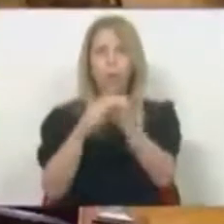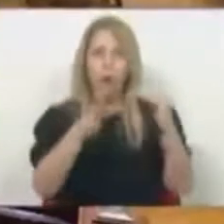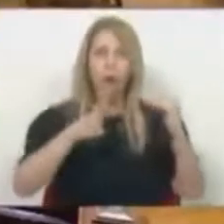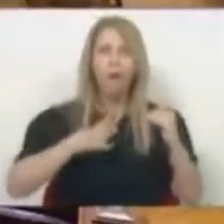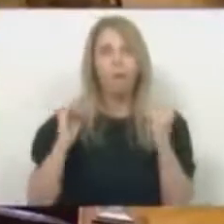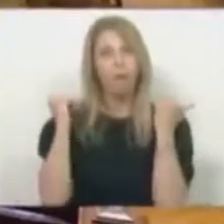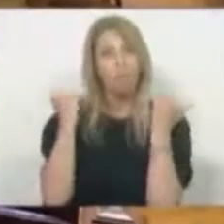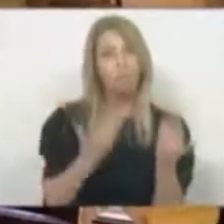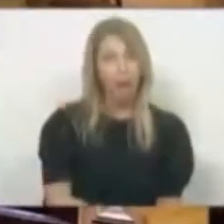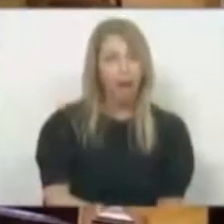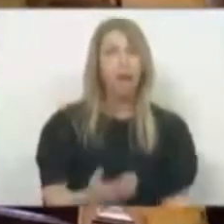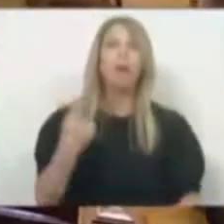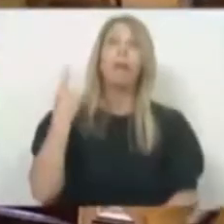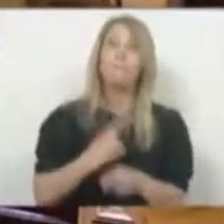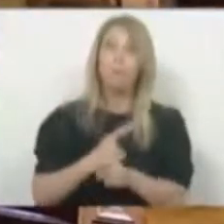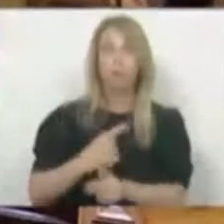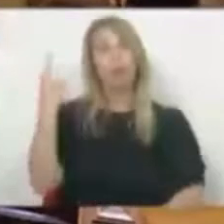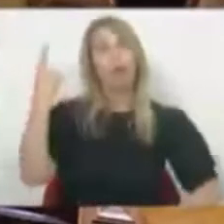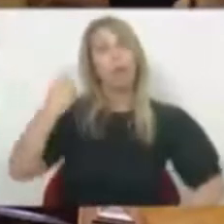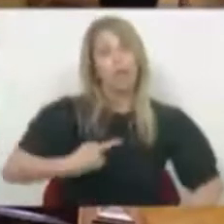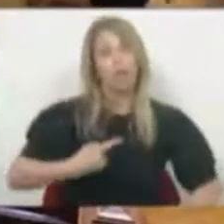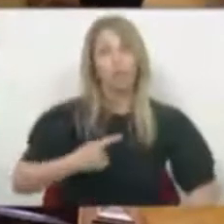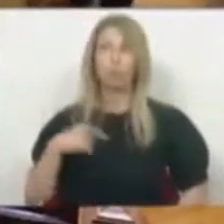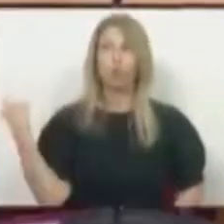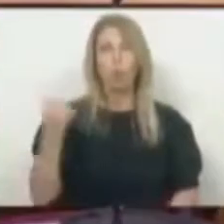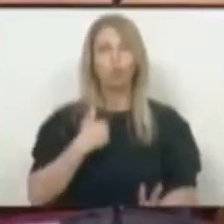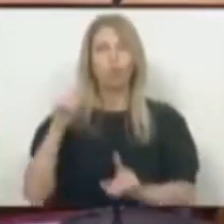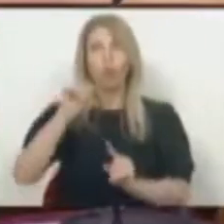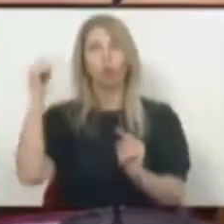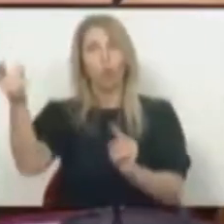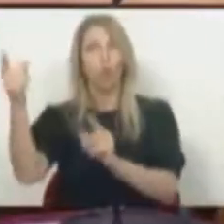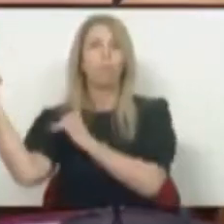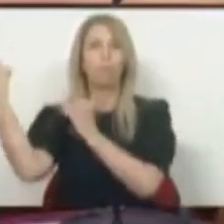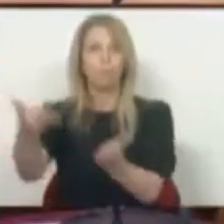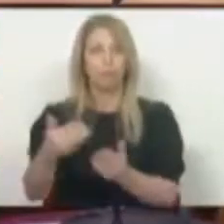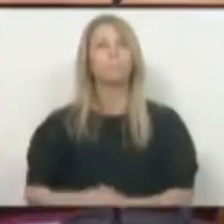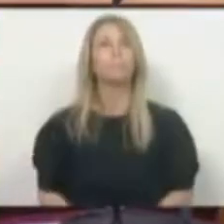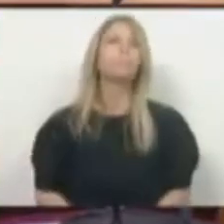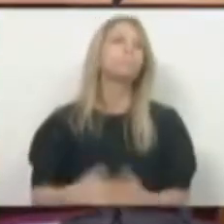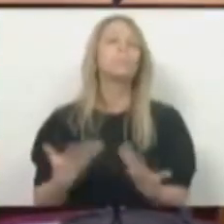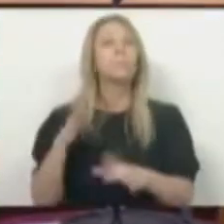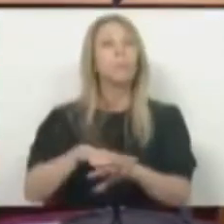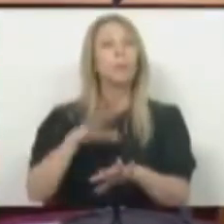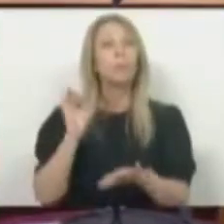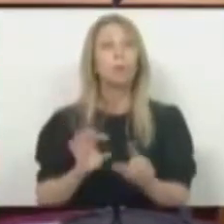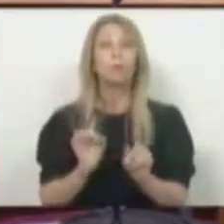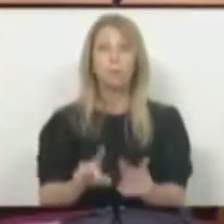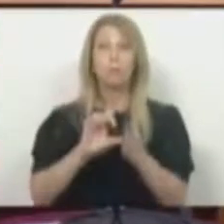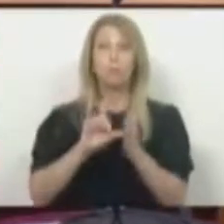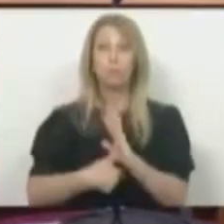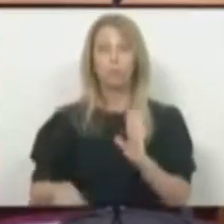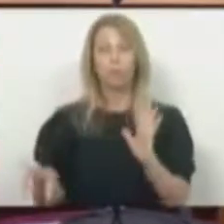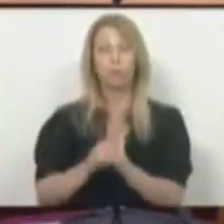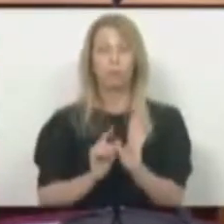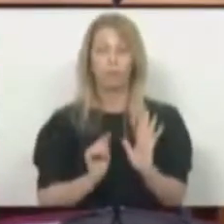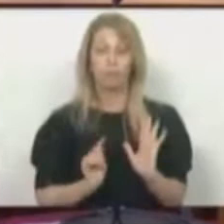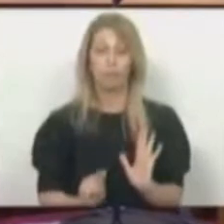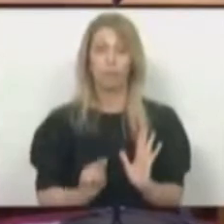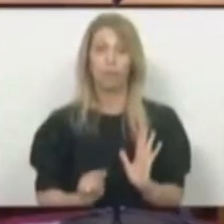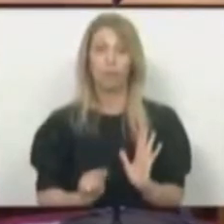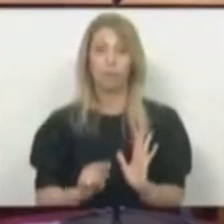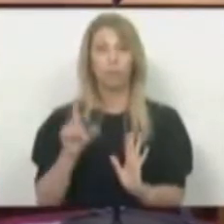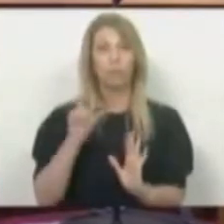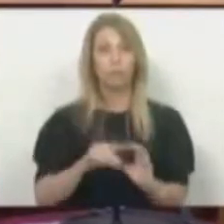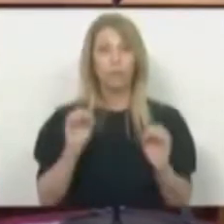mesma que exigimos para os nossos. E é por isso que em relação a este projeto de lei e às